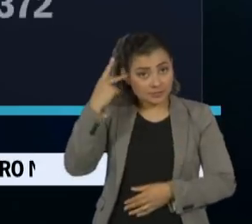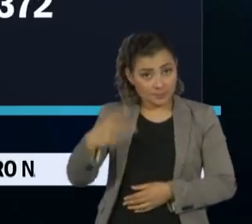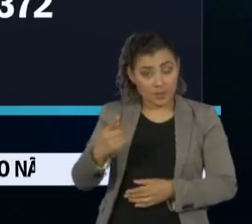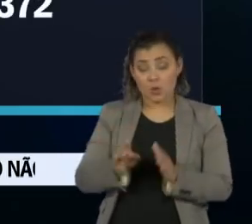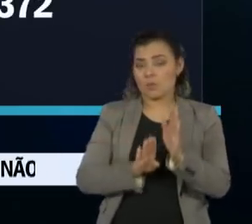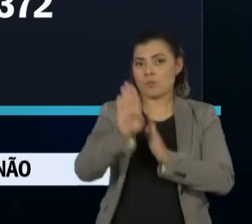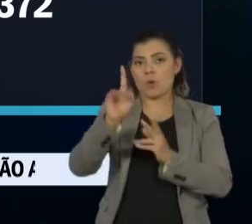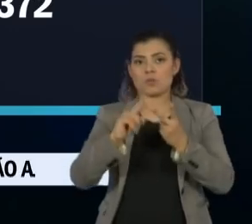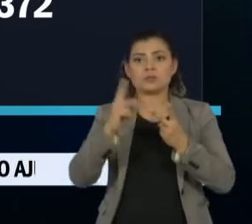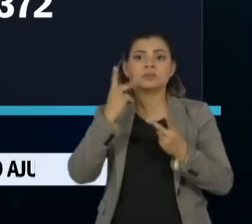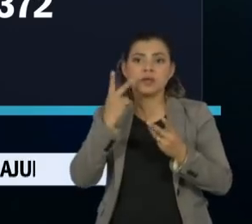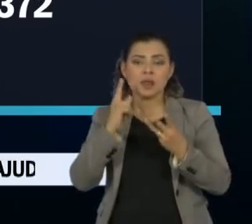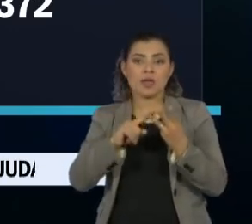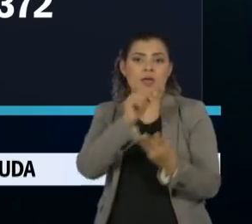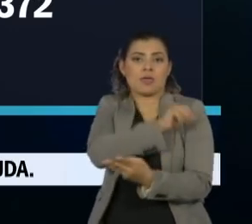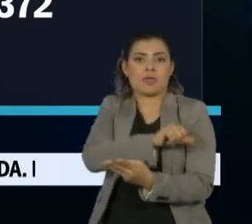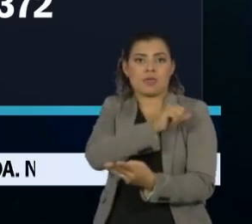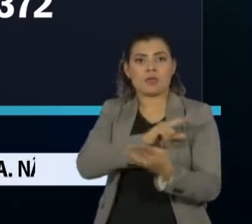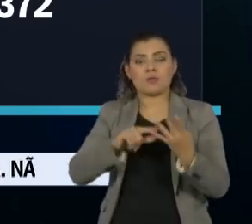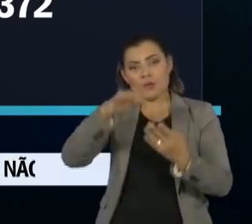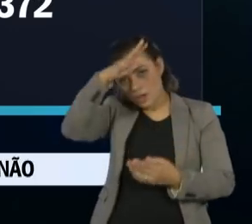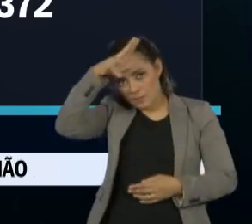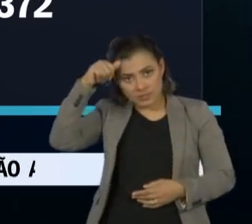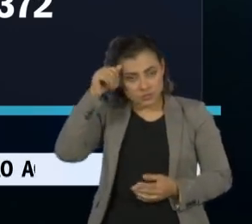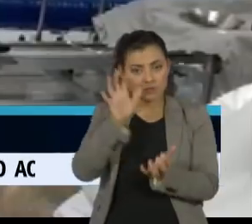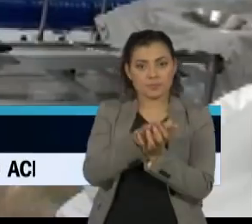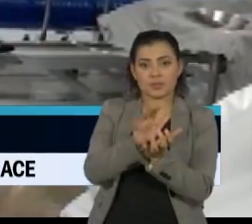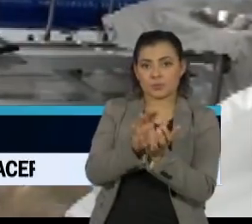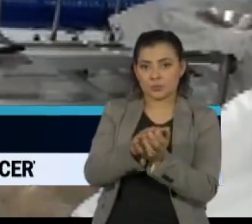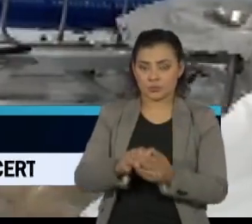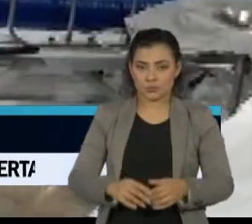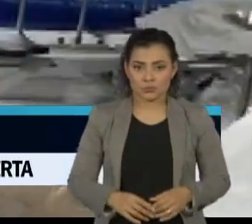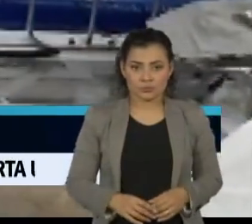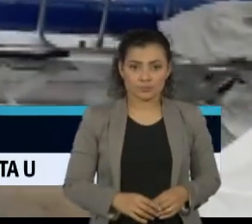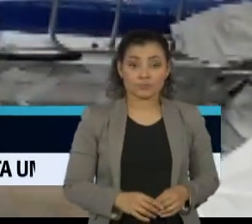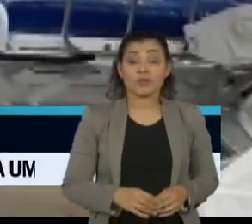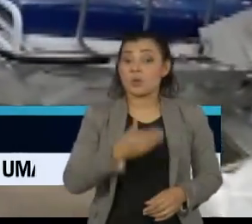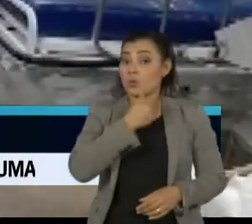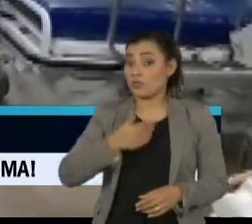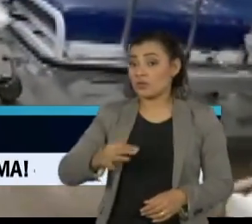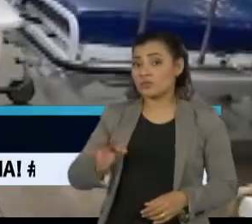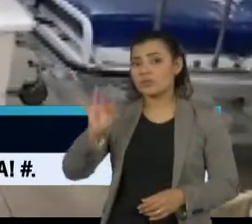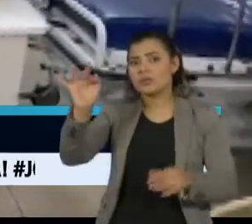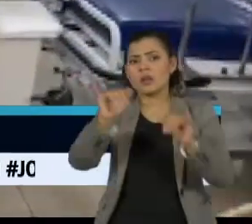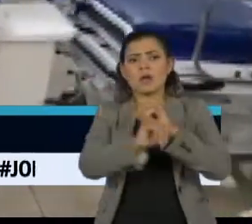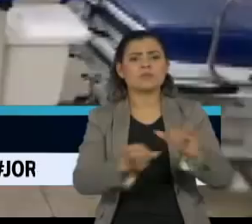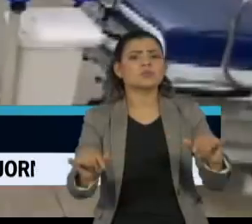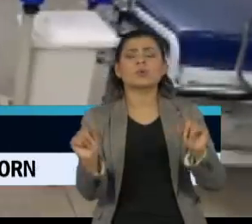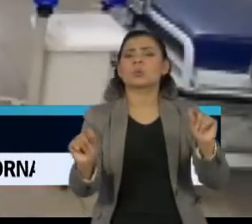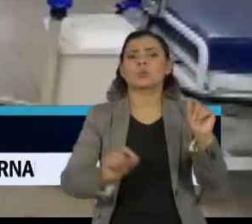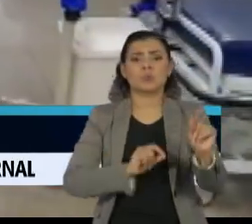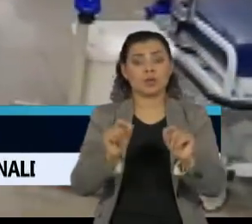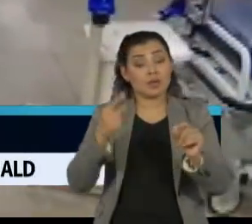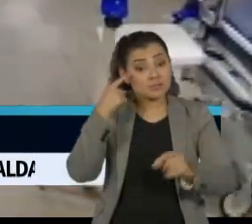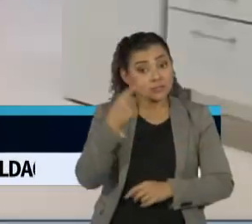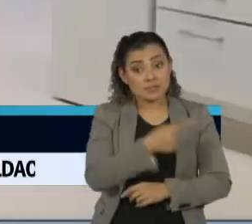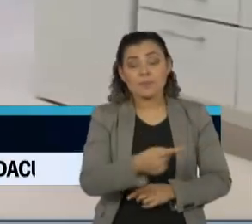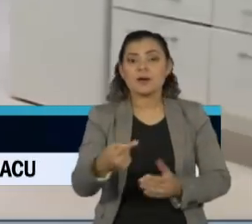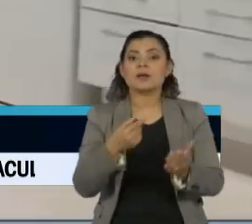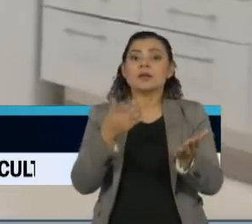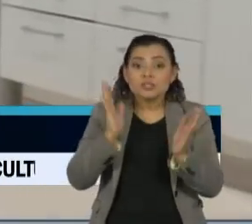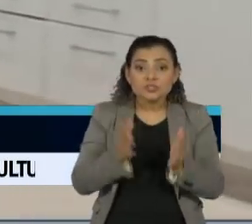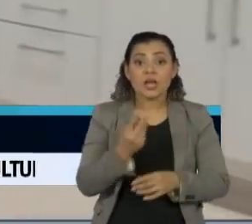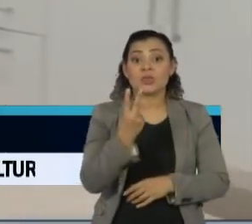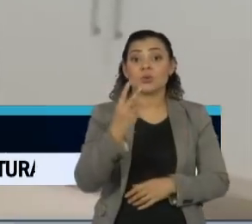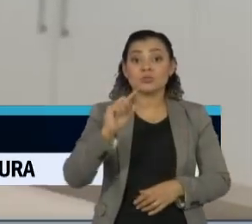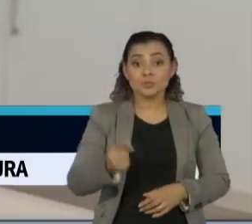seguido do Ceará, Rio de Janeiro, Amazonas e Pernambuco. O governo federal anunciou hoje que habilitou esta semana mais de